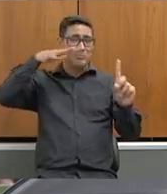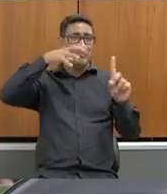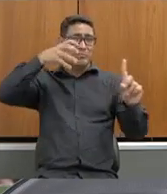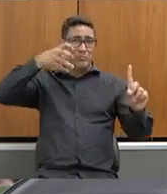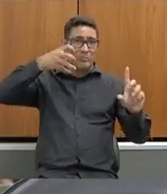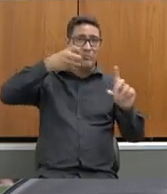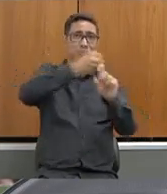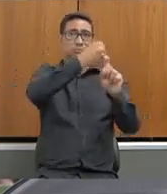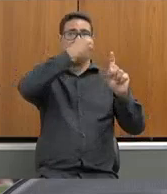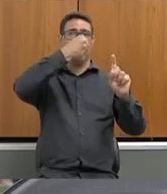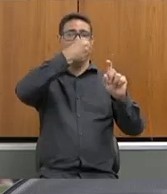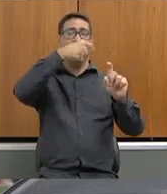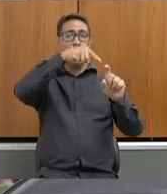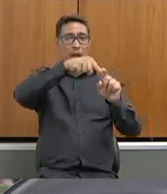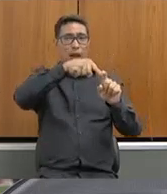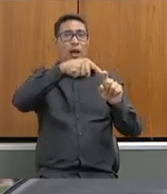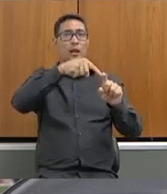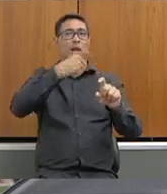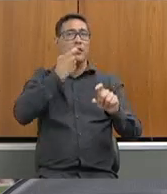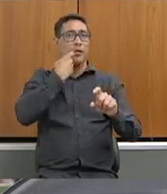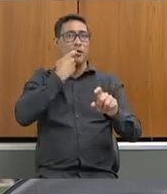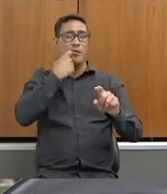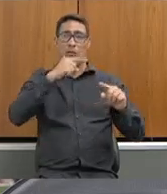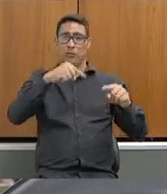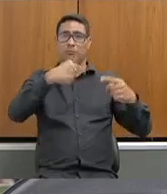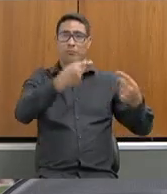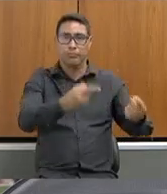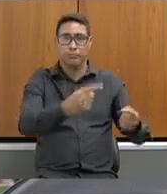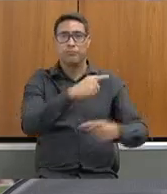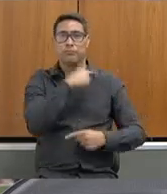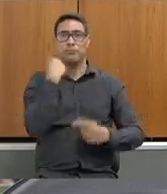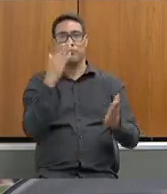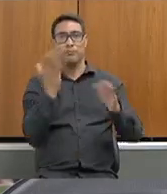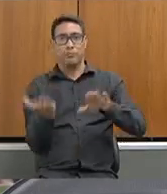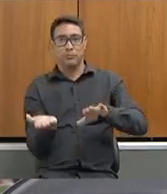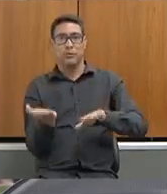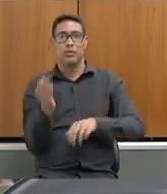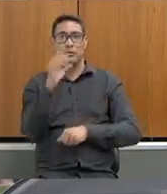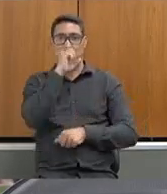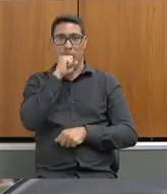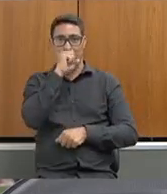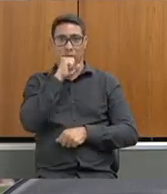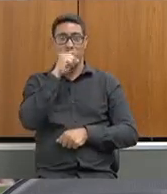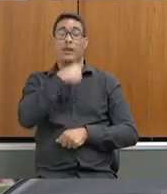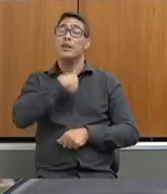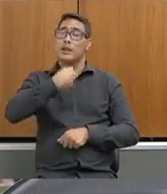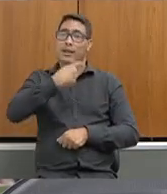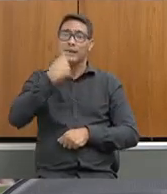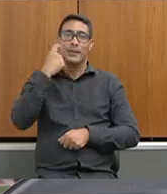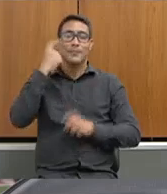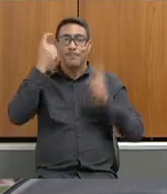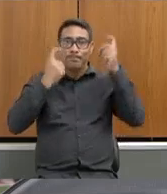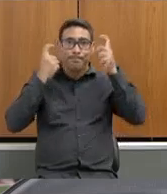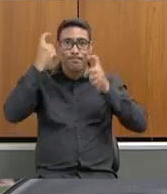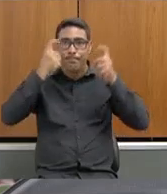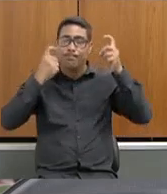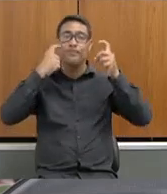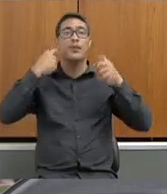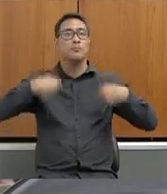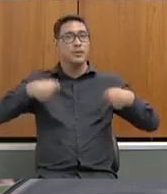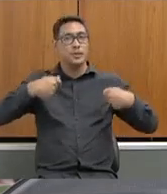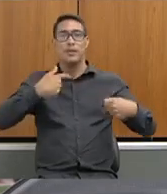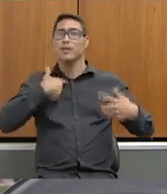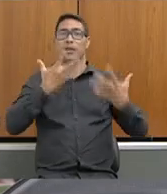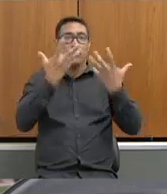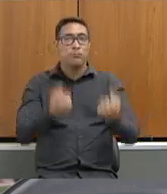-feira, e veio a óbito no sábado, nós precisamos nos importar, nós precisamos dizer que isso é intolerável. Então,